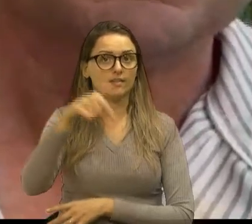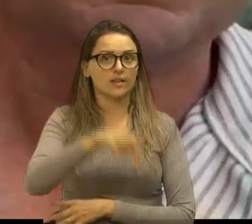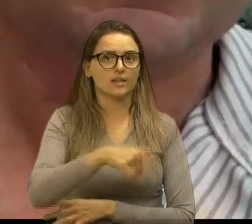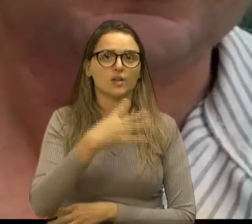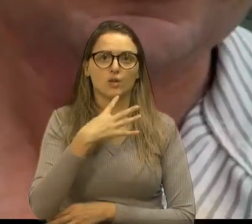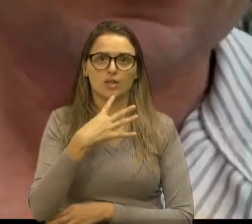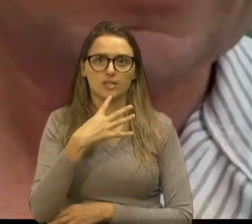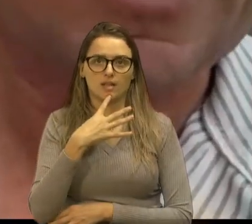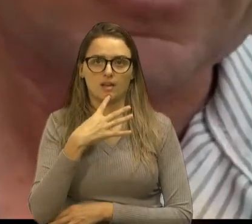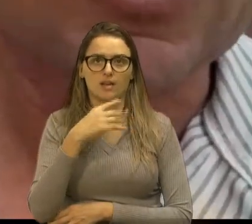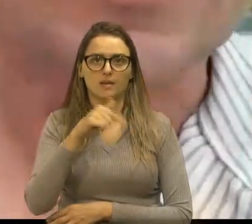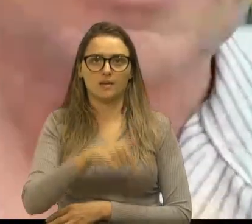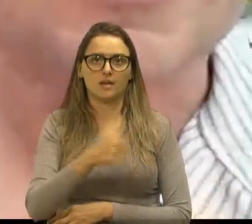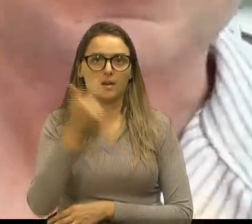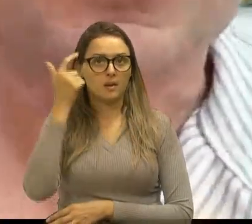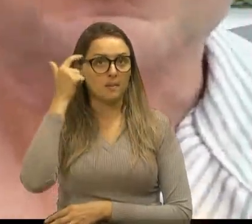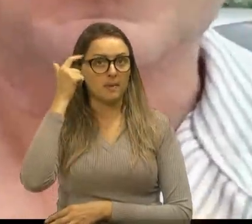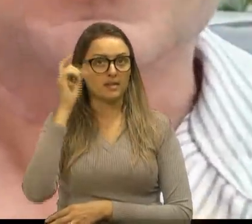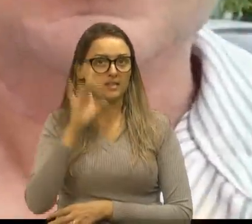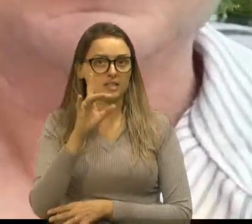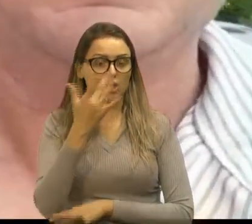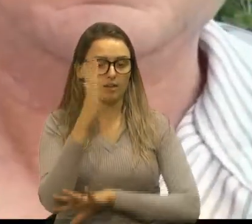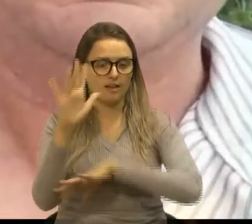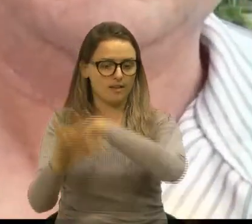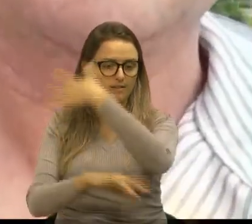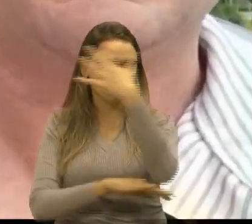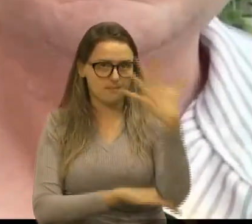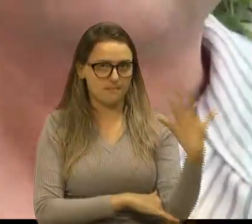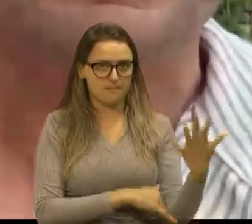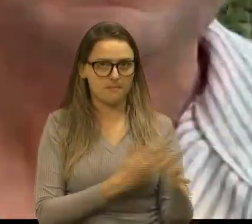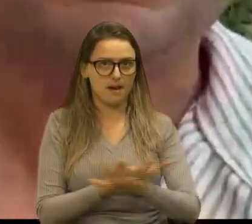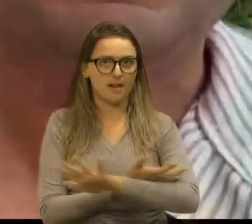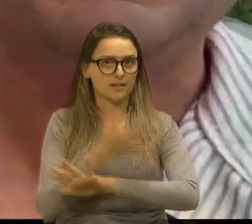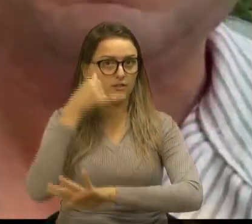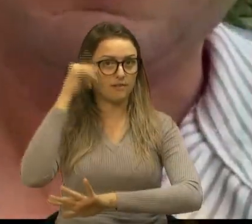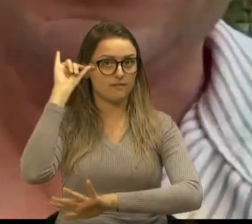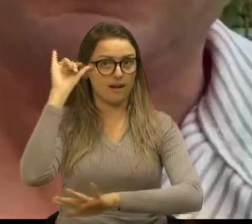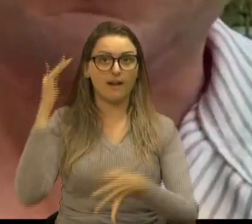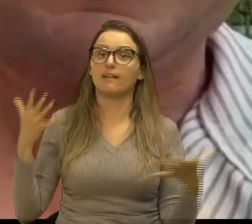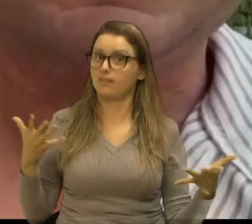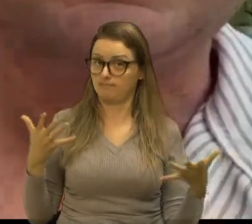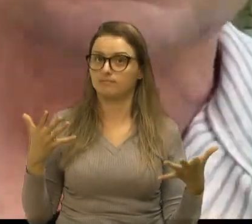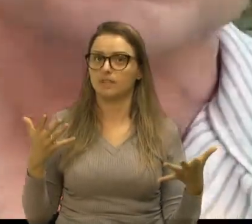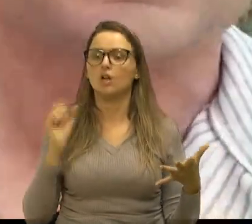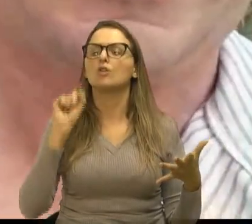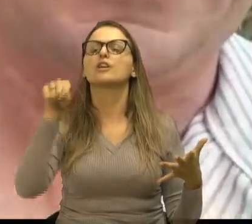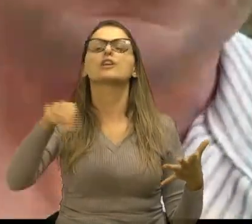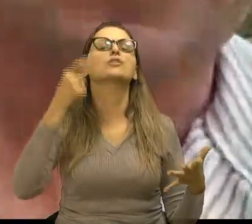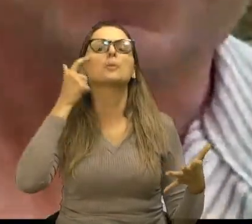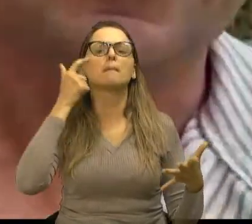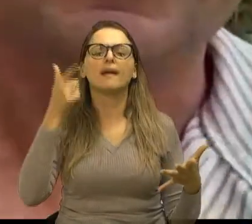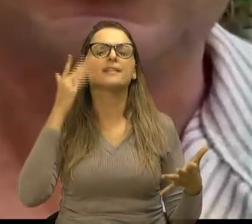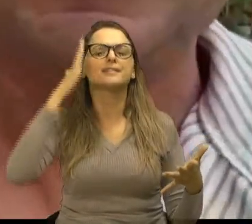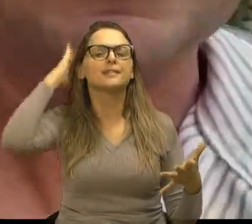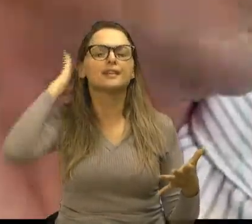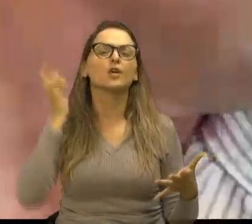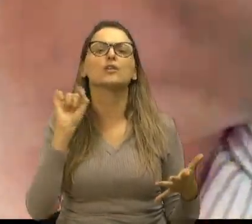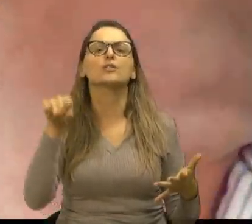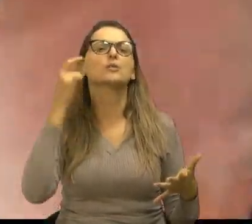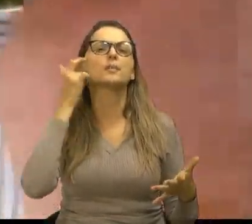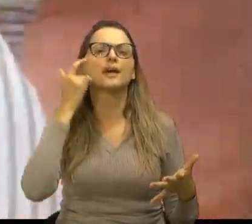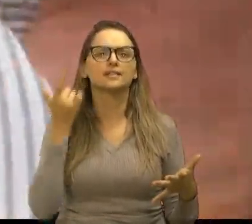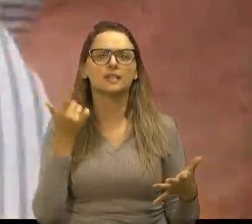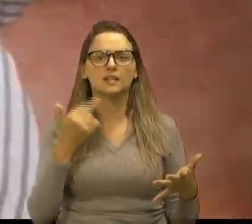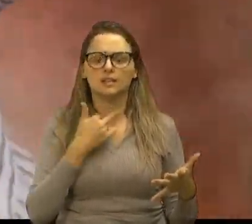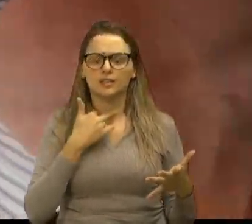pensa que aqui na Criuva, acho que é um deserto, só tem campo e as vacas por aí, rapaz. O ele está pensando, seu Guerra? Não pode atender nós